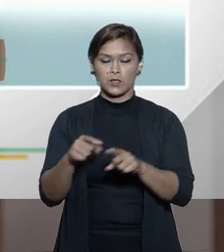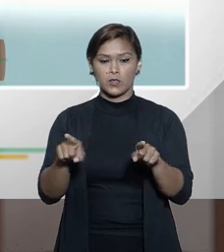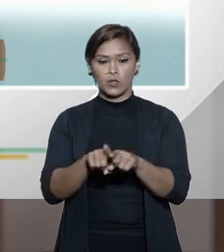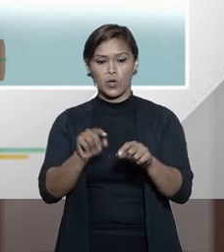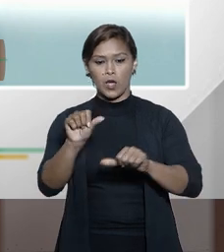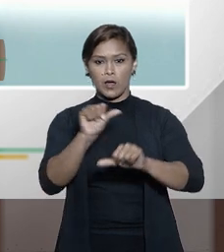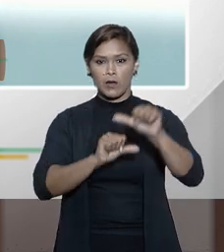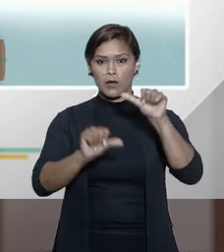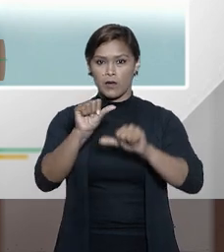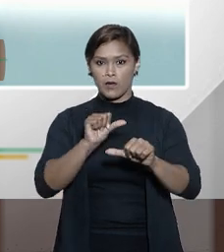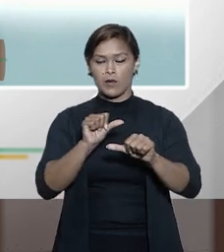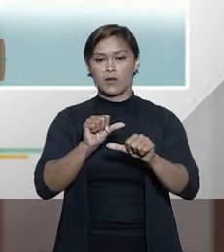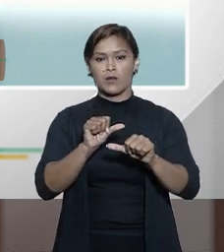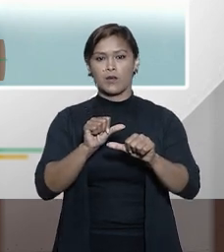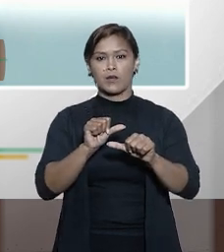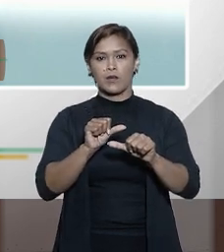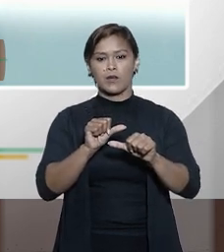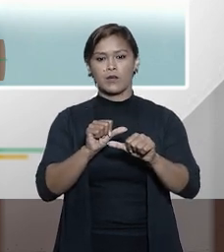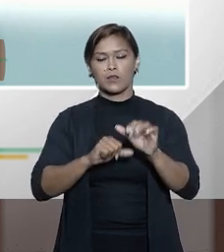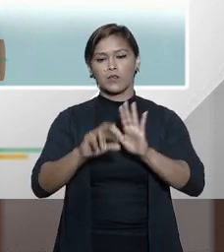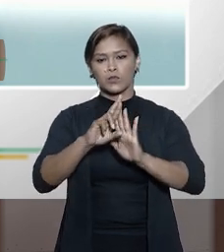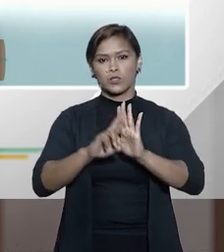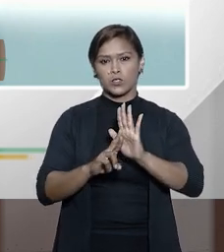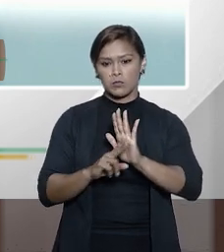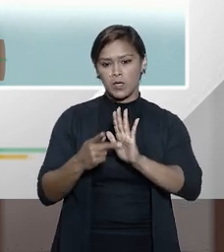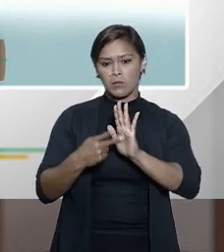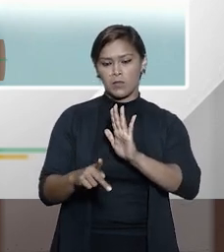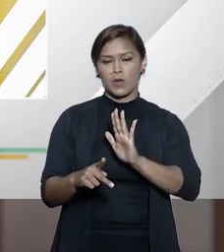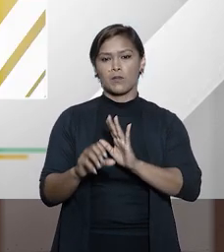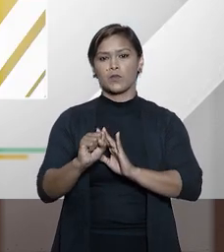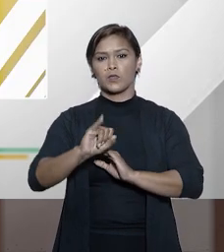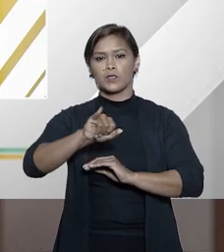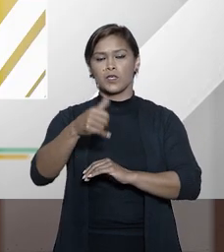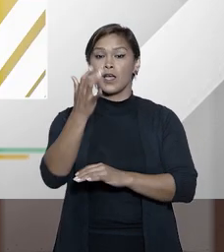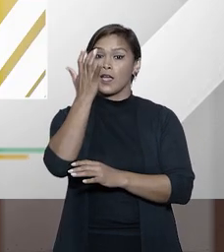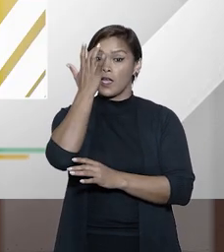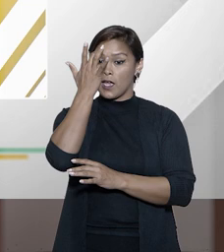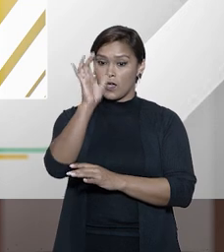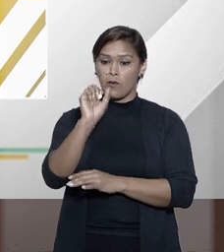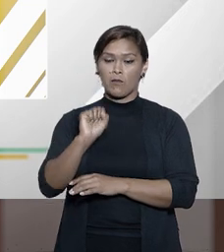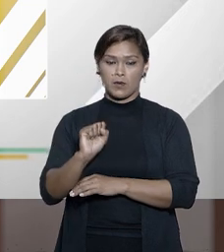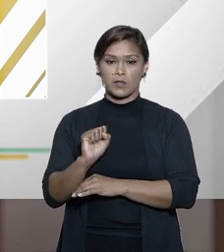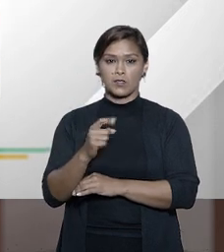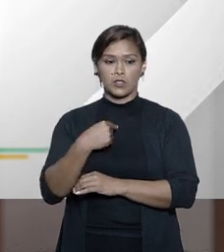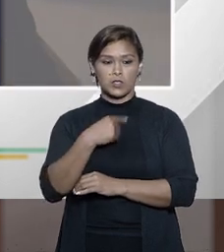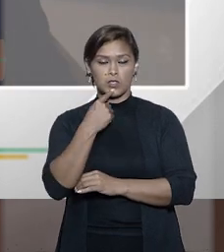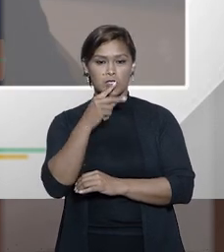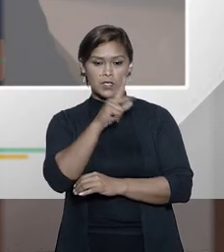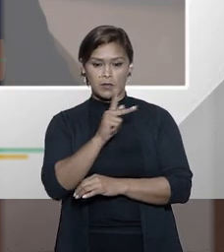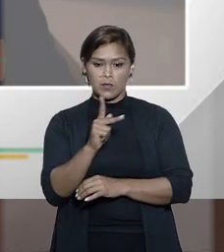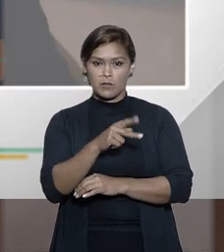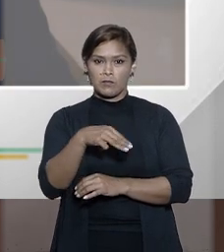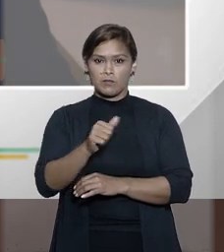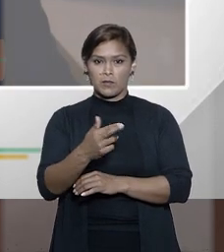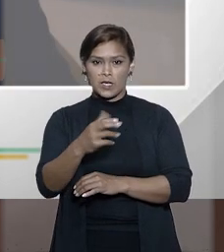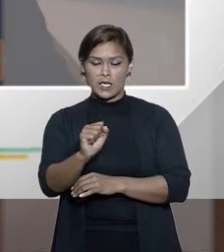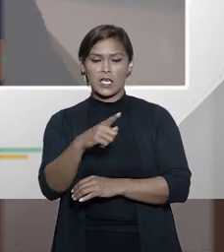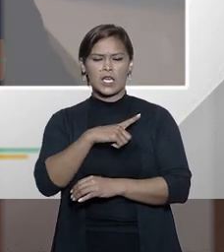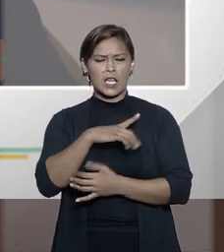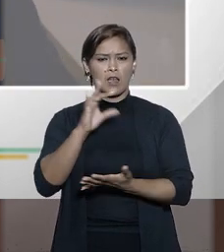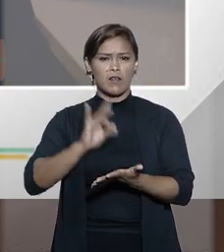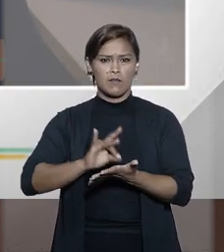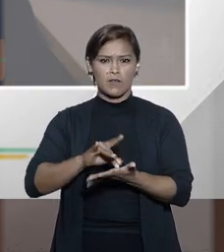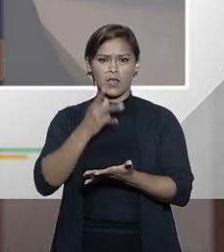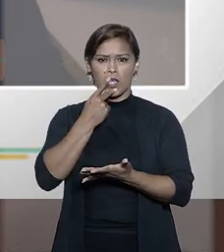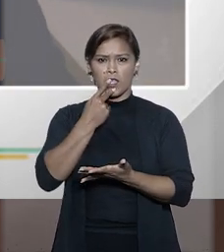quando da alteração do regimento interno do STJ. Eu acho que a professora Maria Rosa tem toda a